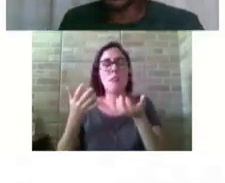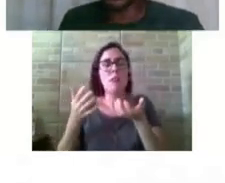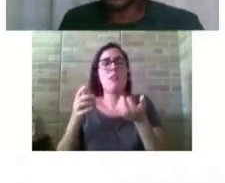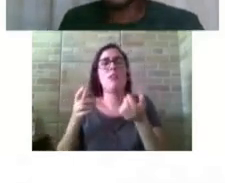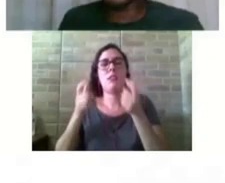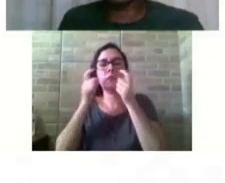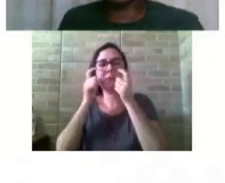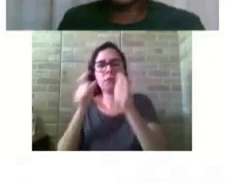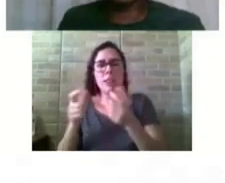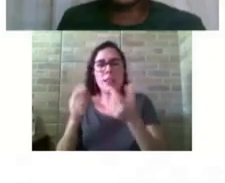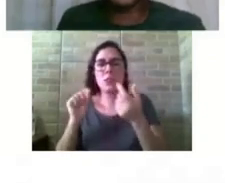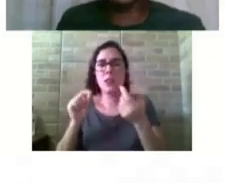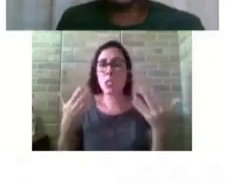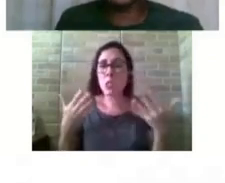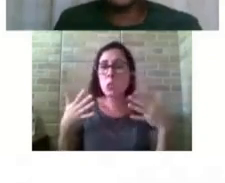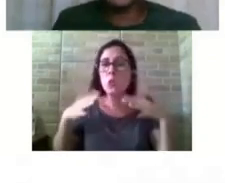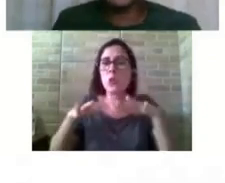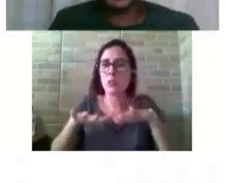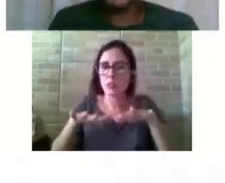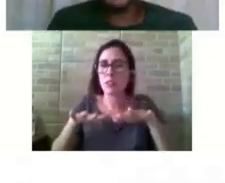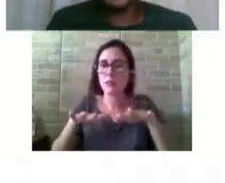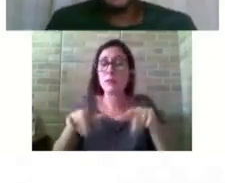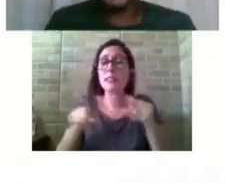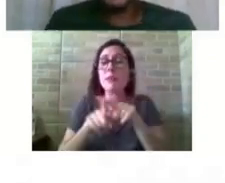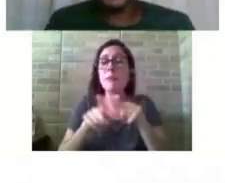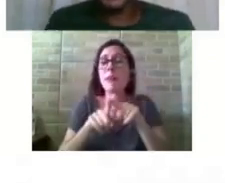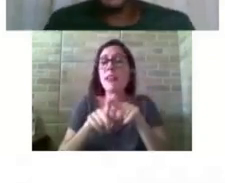a gente também vai ter uma sociedade